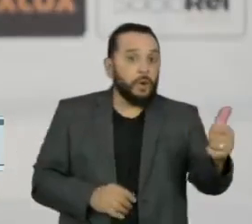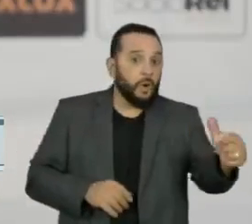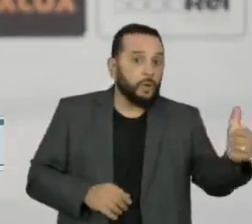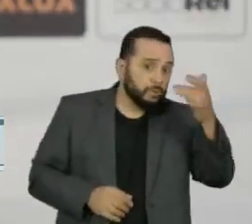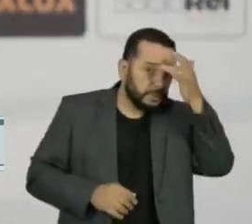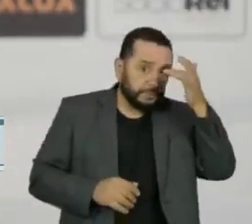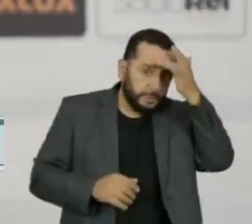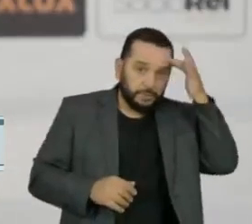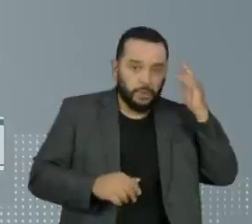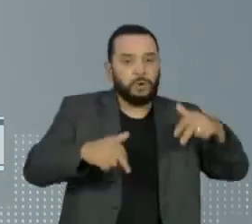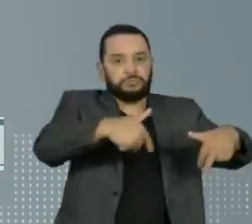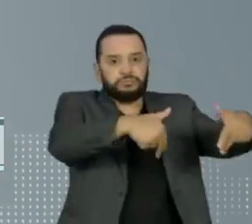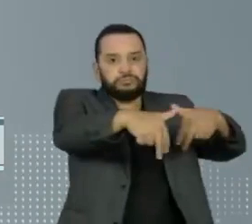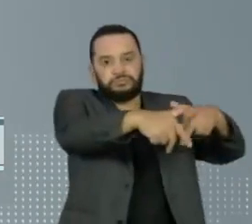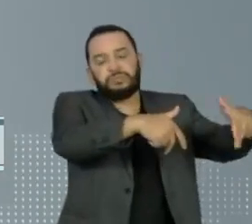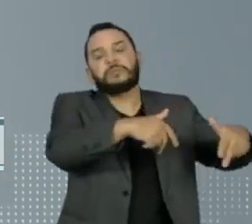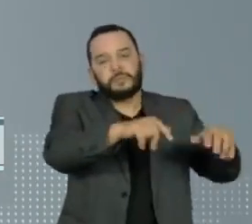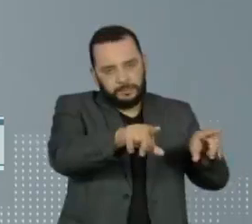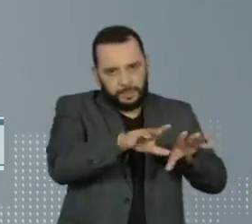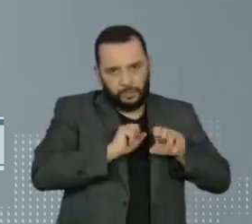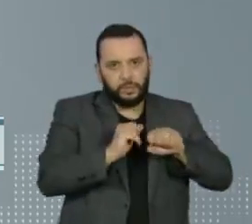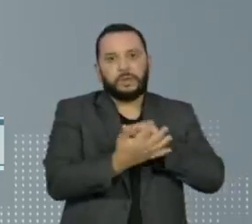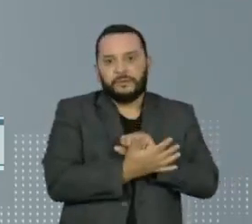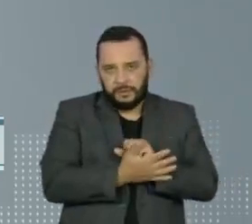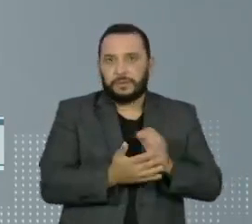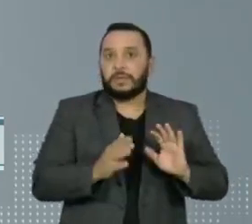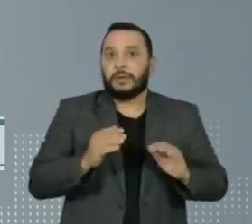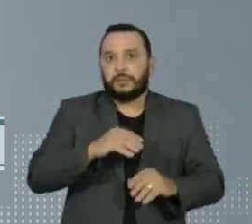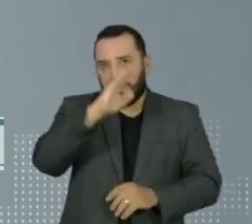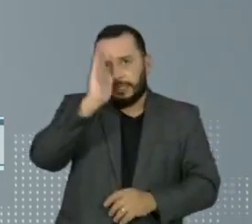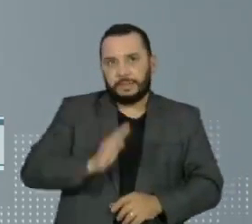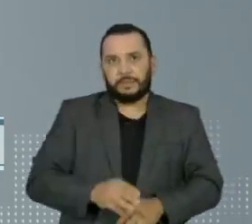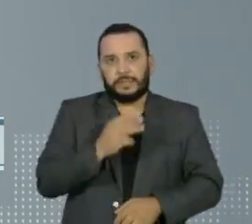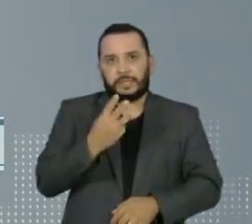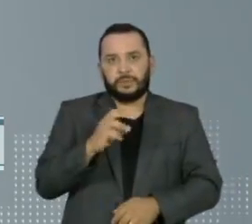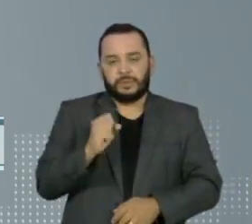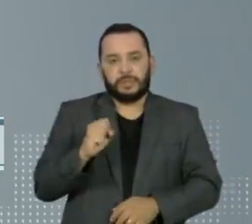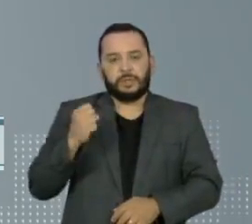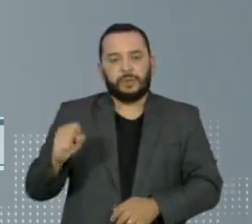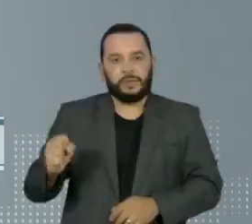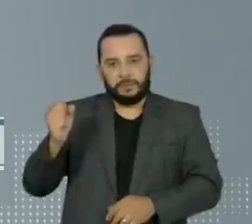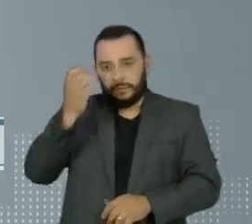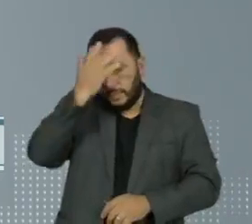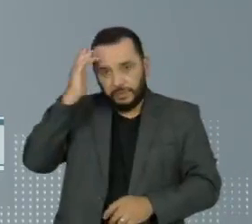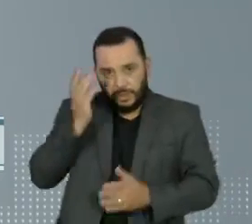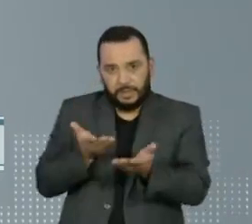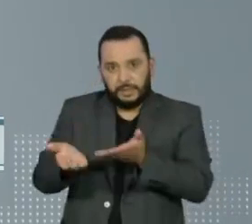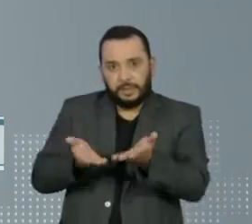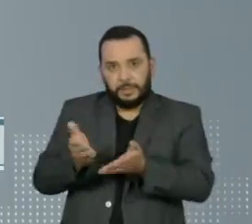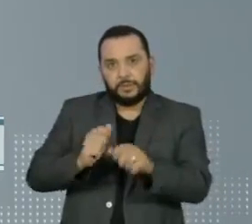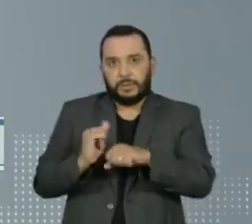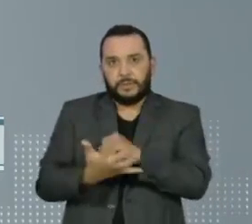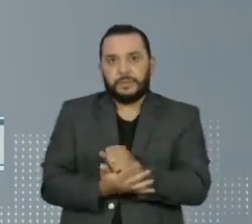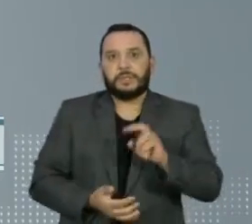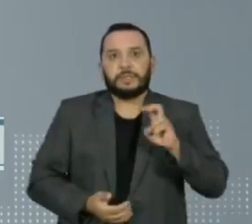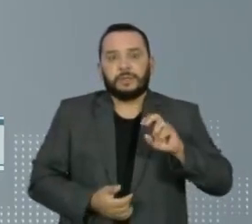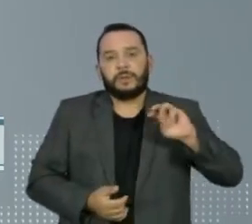positivo nas últimas semanas. O país tem 388 mil pacientes em acompanhamento e mais de 5